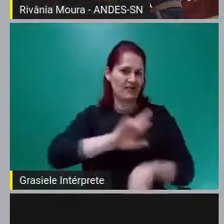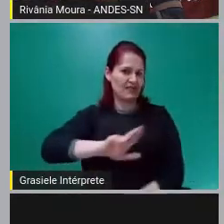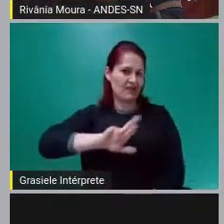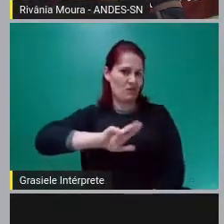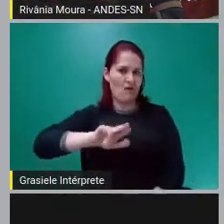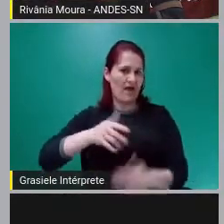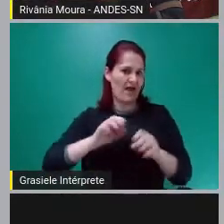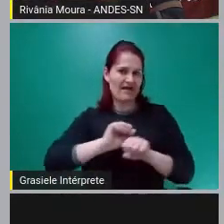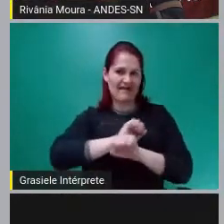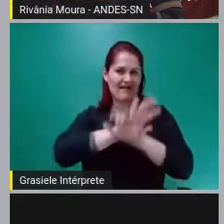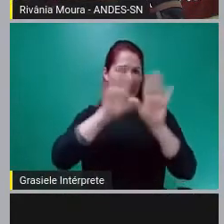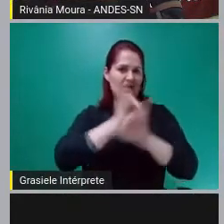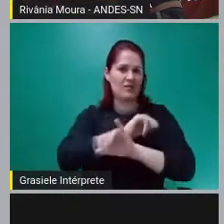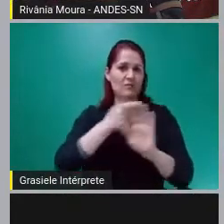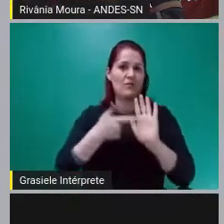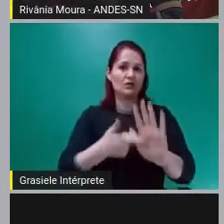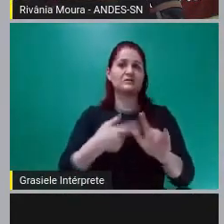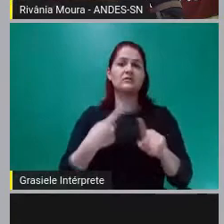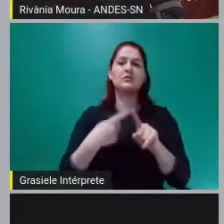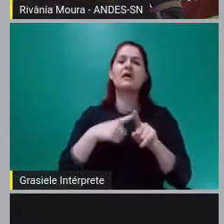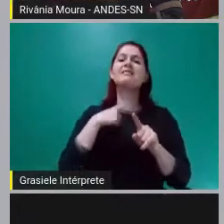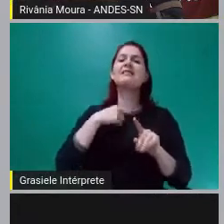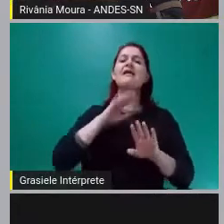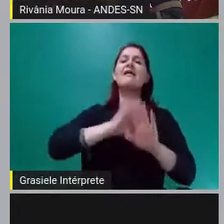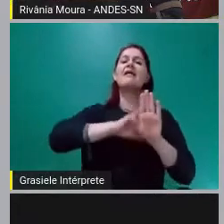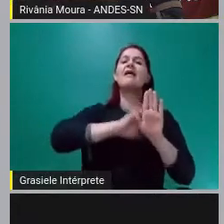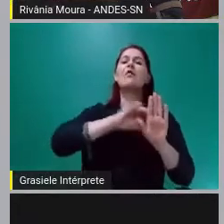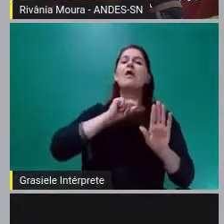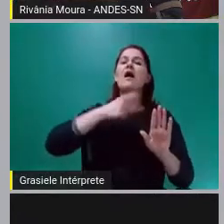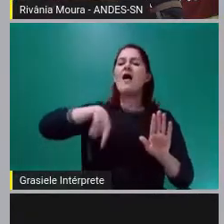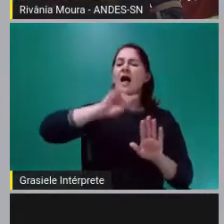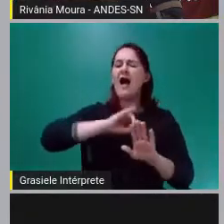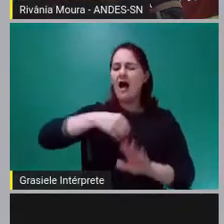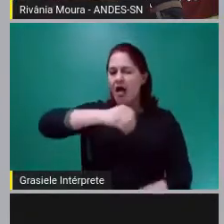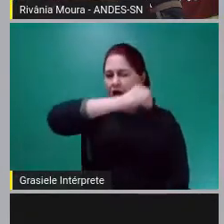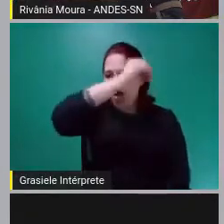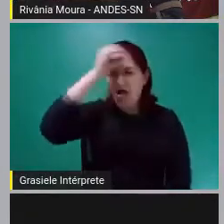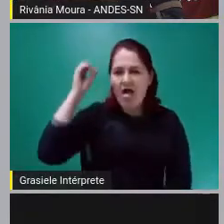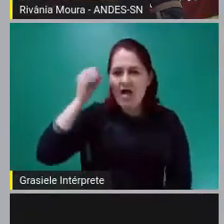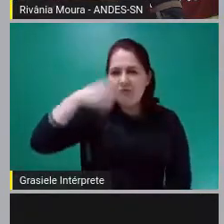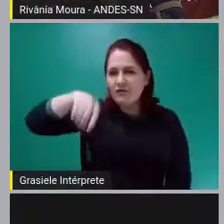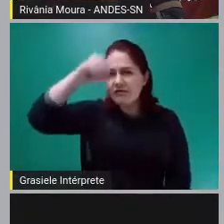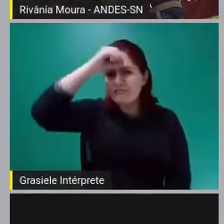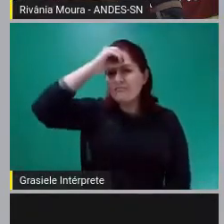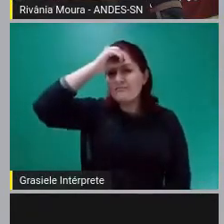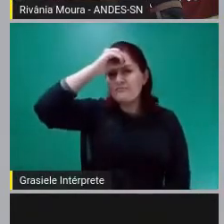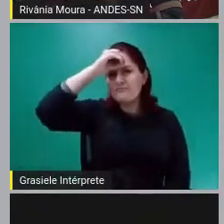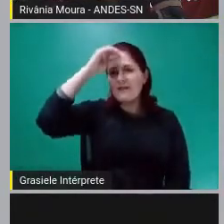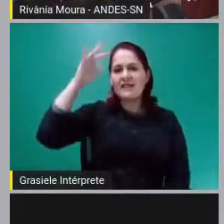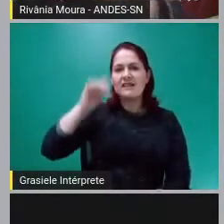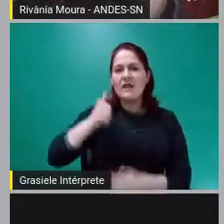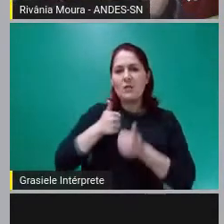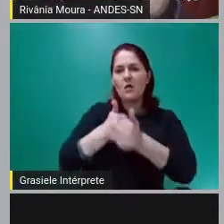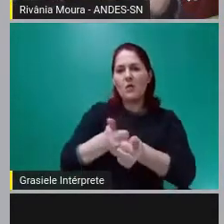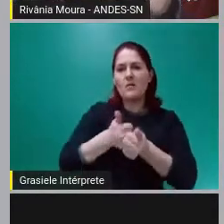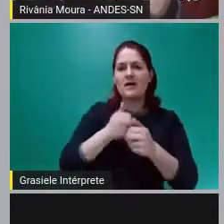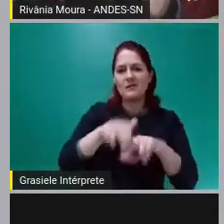em fomentar a ignorância para que não se saiba o que acontece. Bom, e com isso eu entro em matéria.